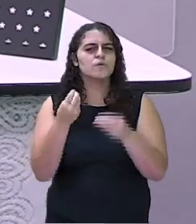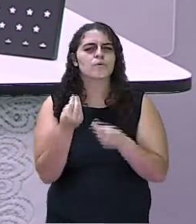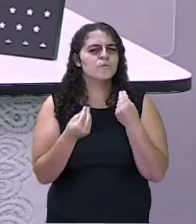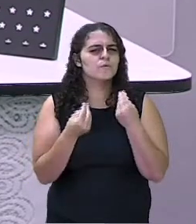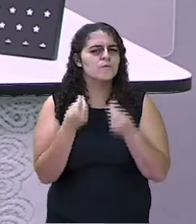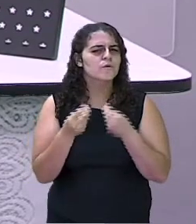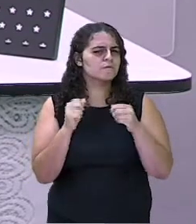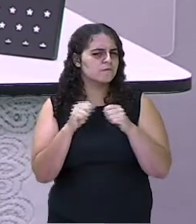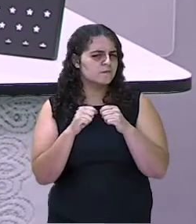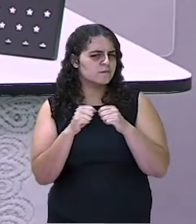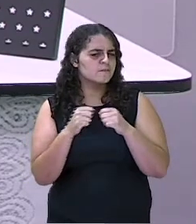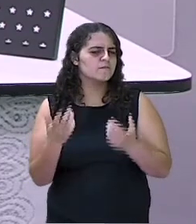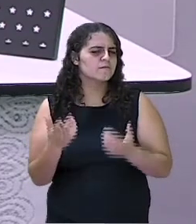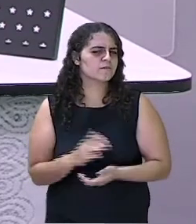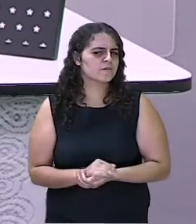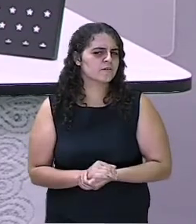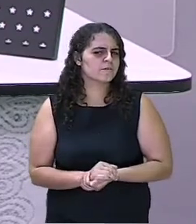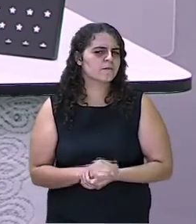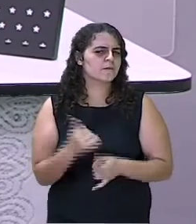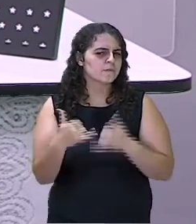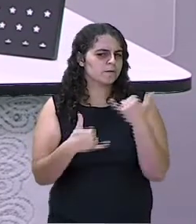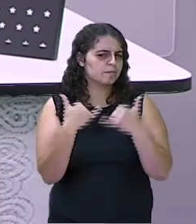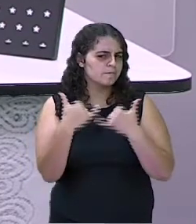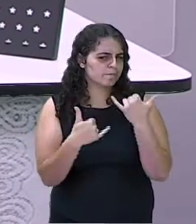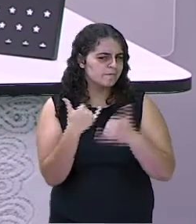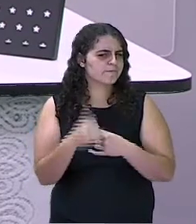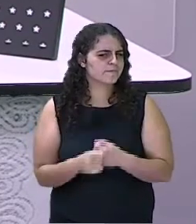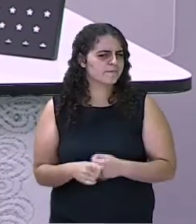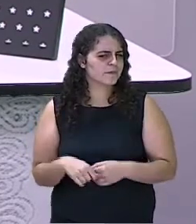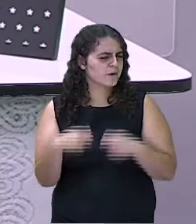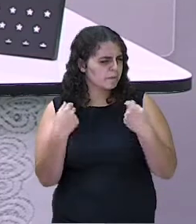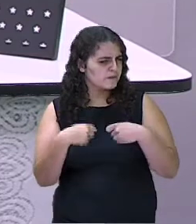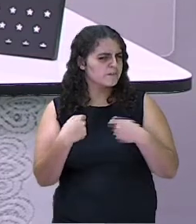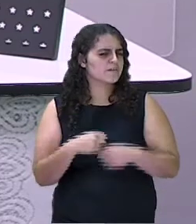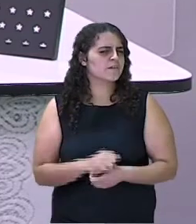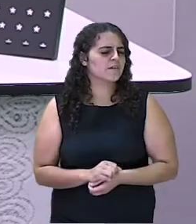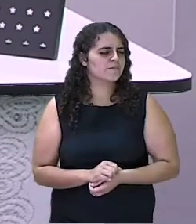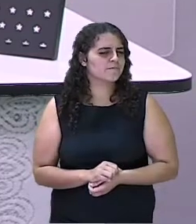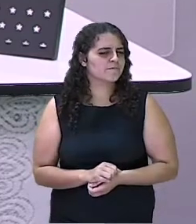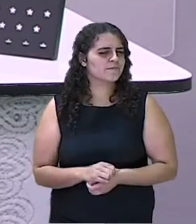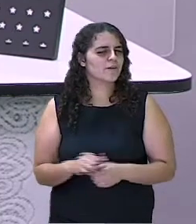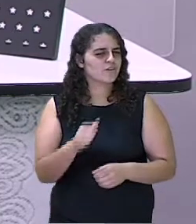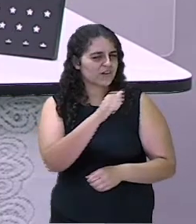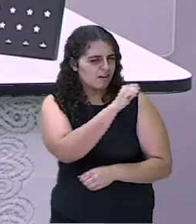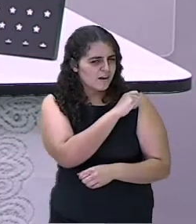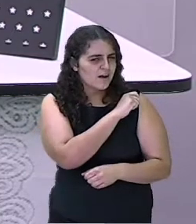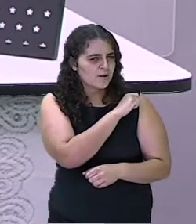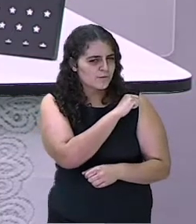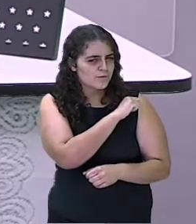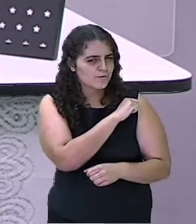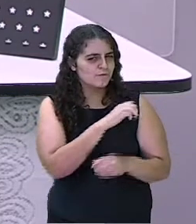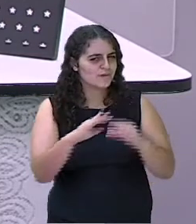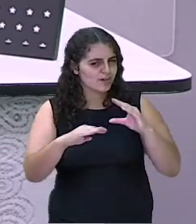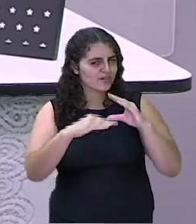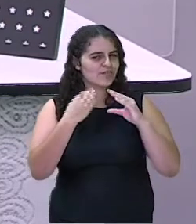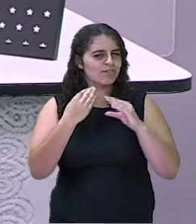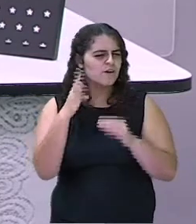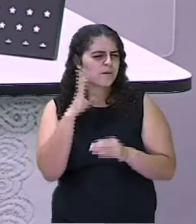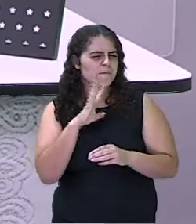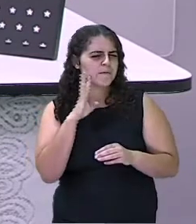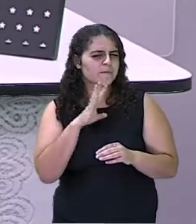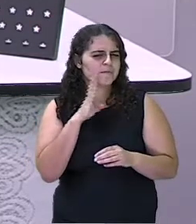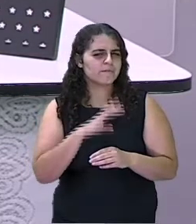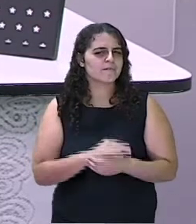fazer, os materiais necessários? Pois é, hoje tem contribuição de alunos. Mas antes de